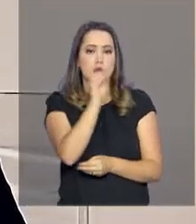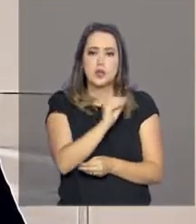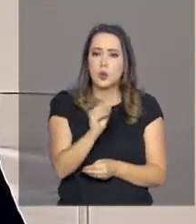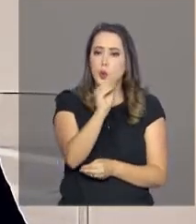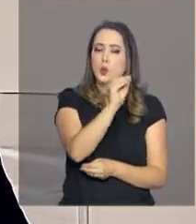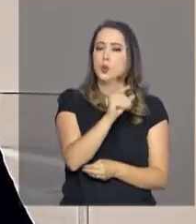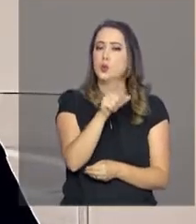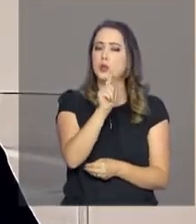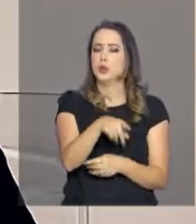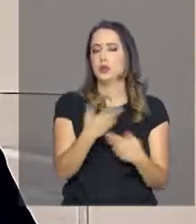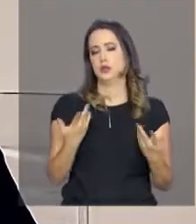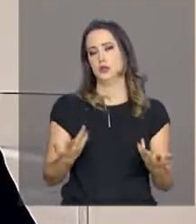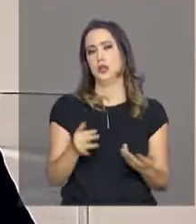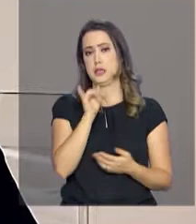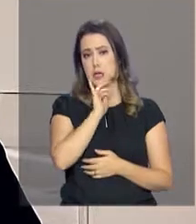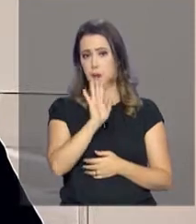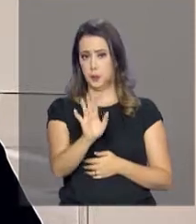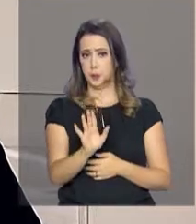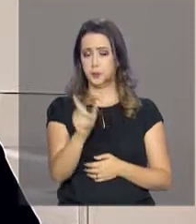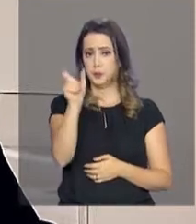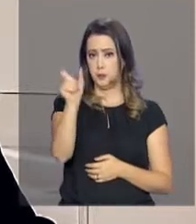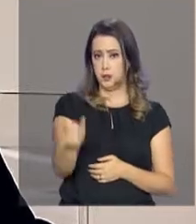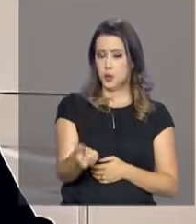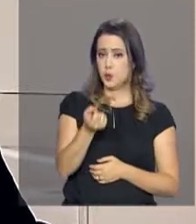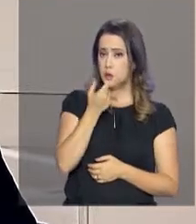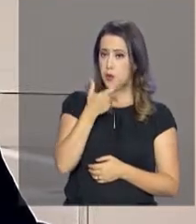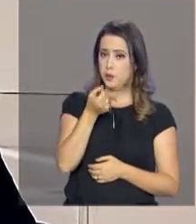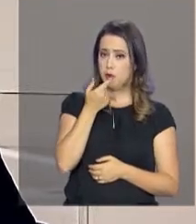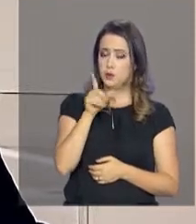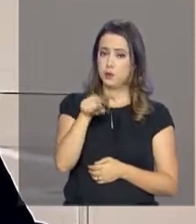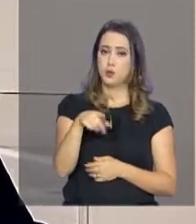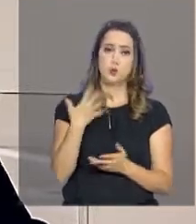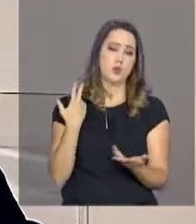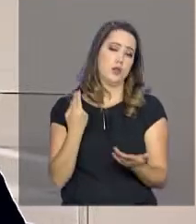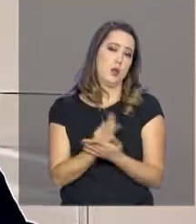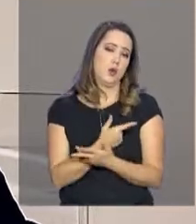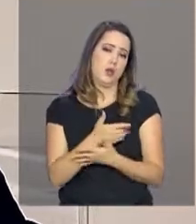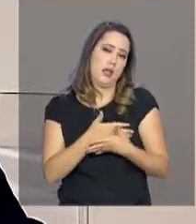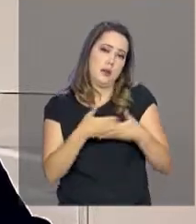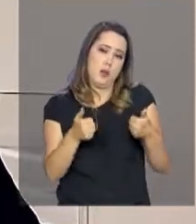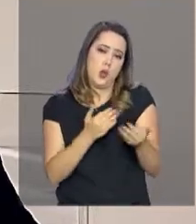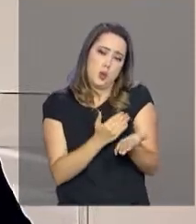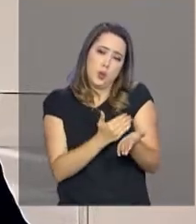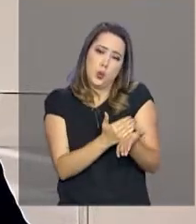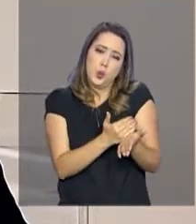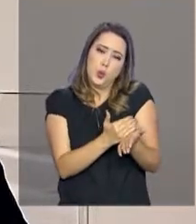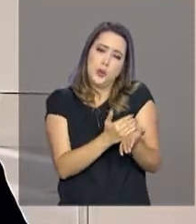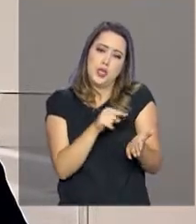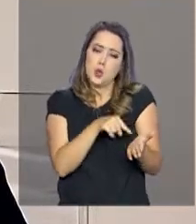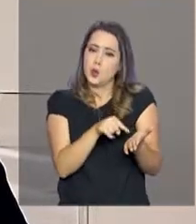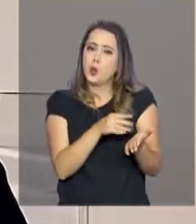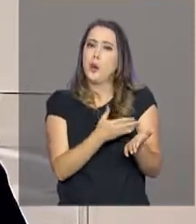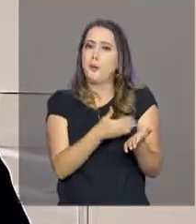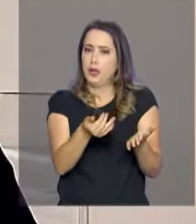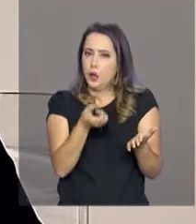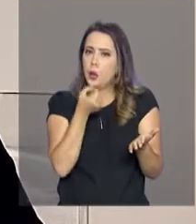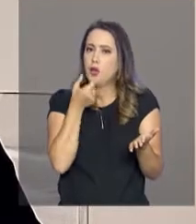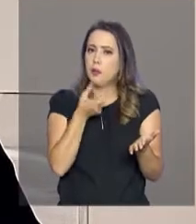providências. Então, por exemplo, os medicamentos funcionam um pouco melhor na fase mais inicial da doença.